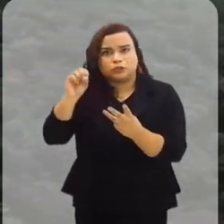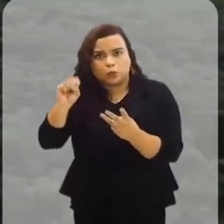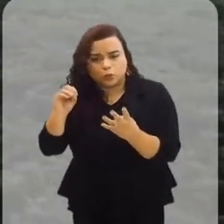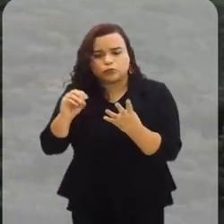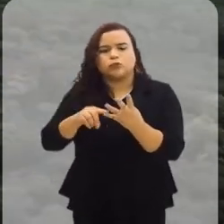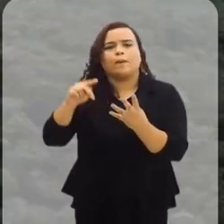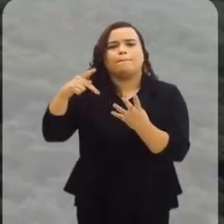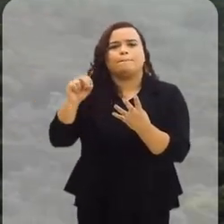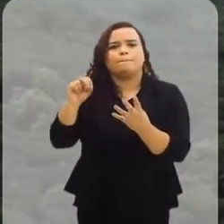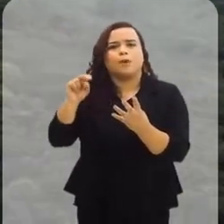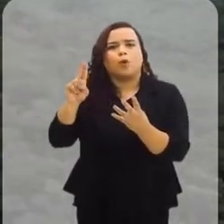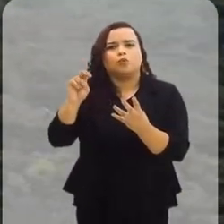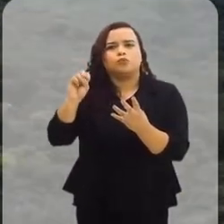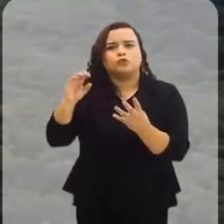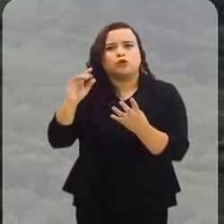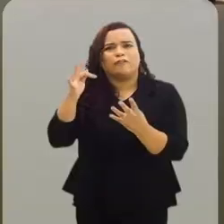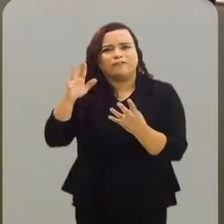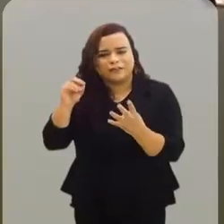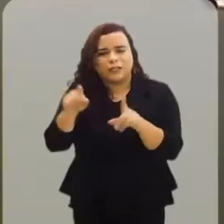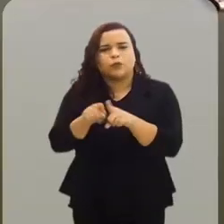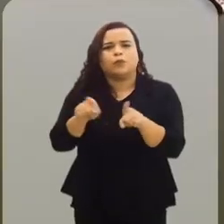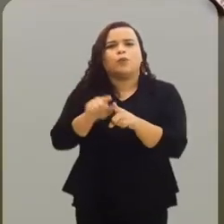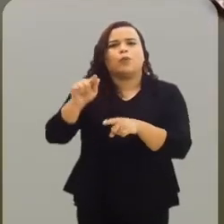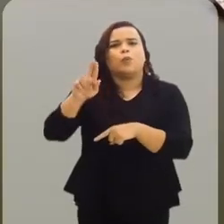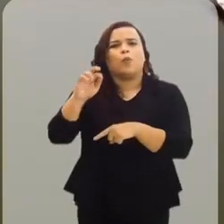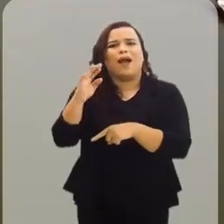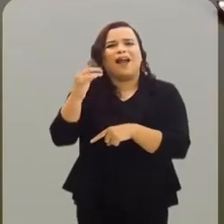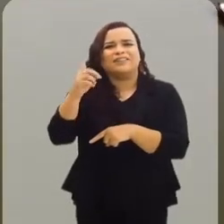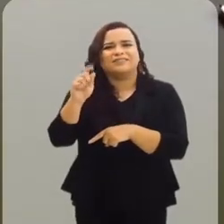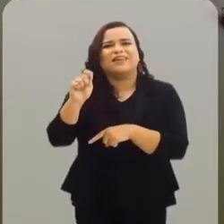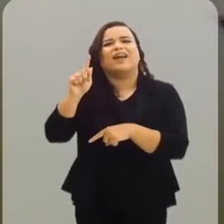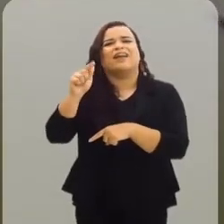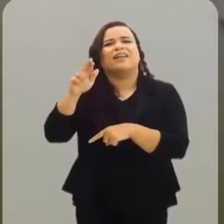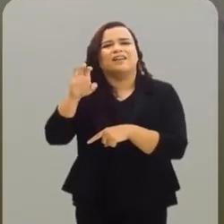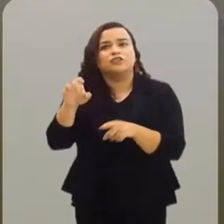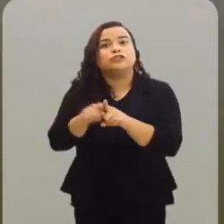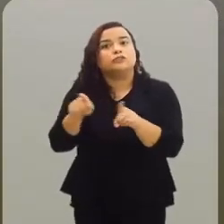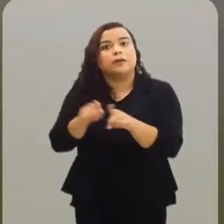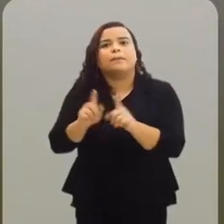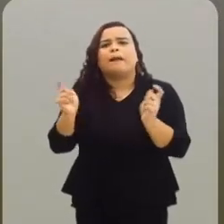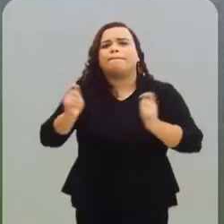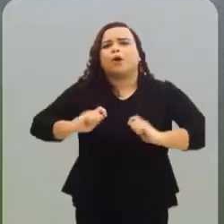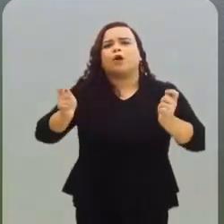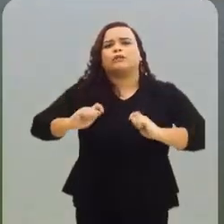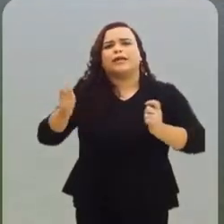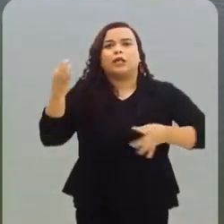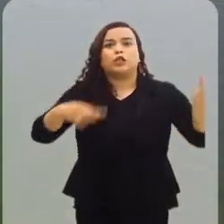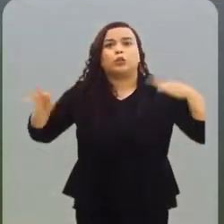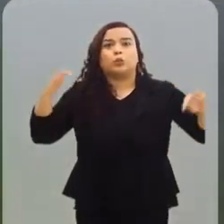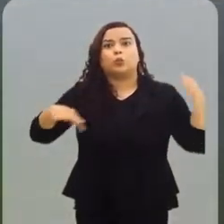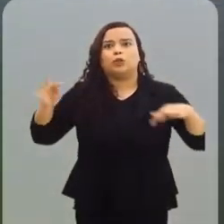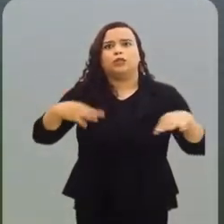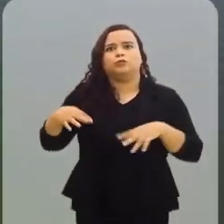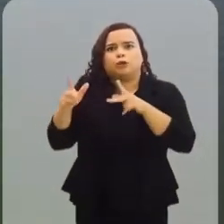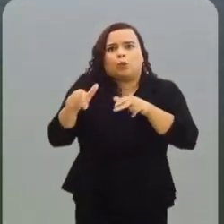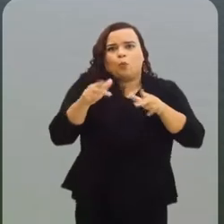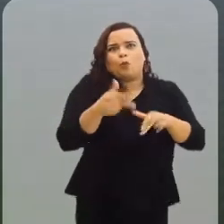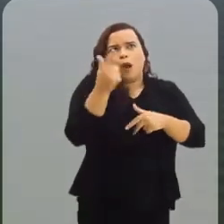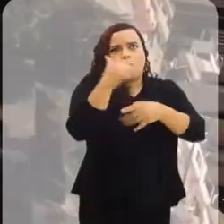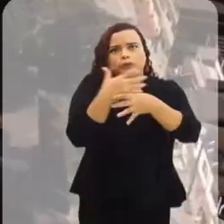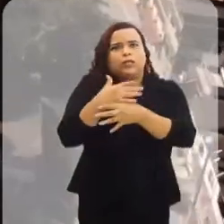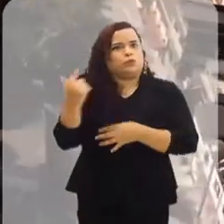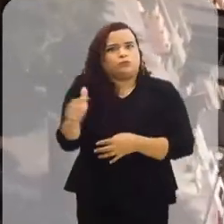Pouso Frio e Guarda Grande. Apesar de não possuir o mesmo potencial turístico de outras cidades da Costa